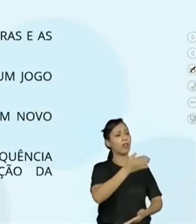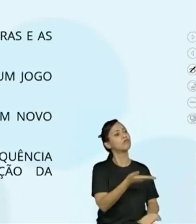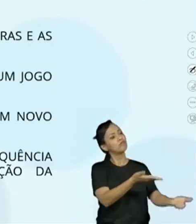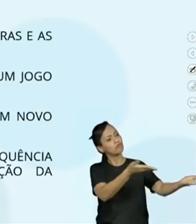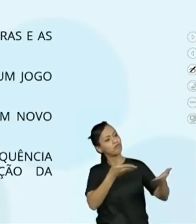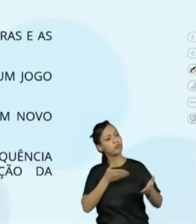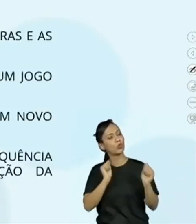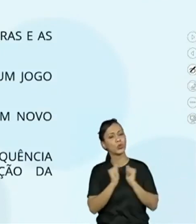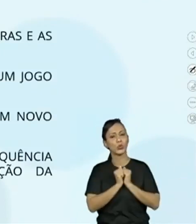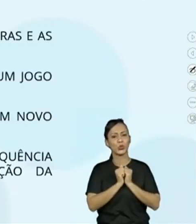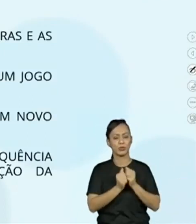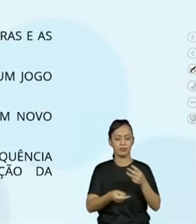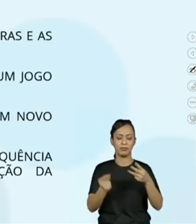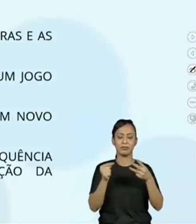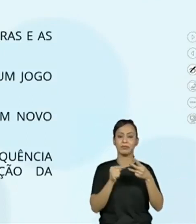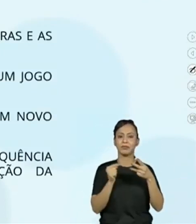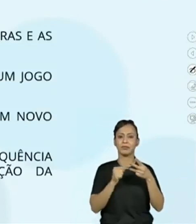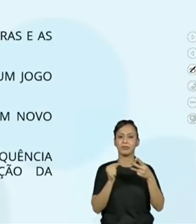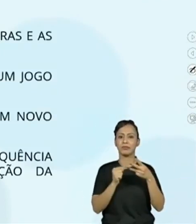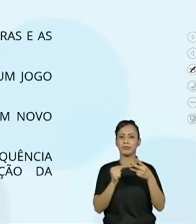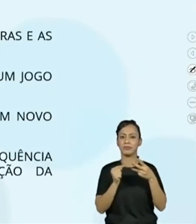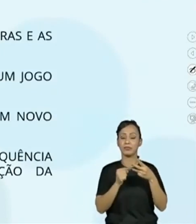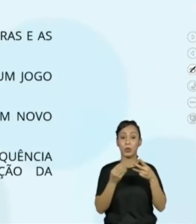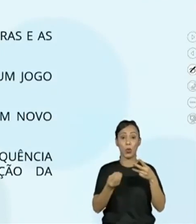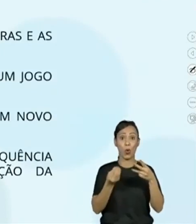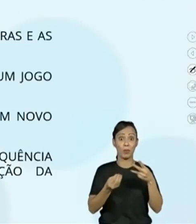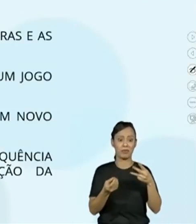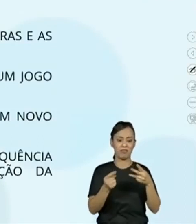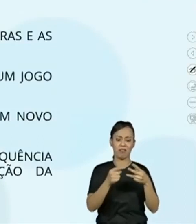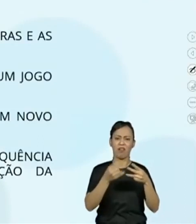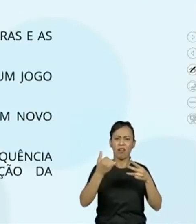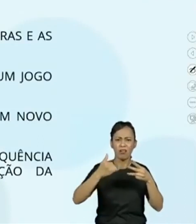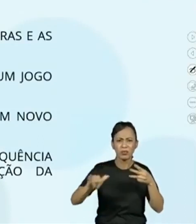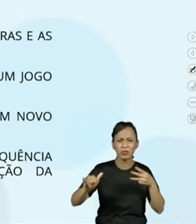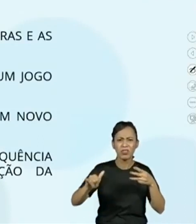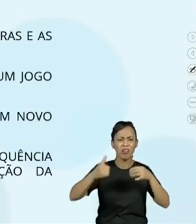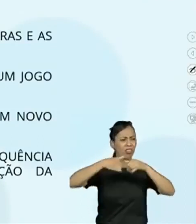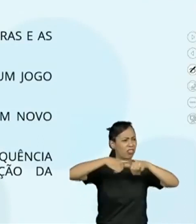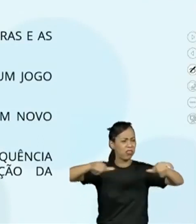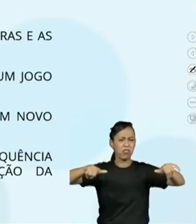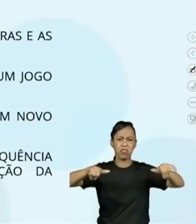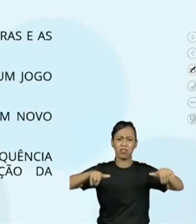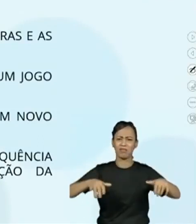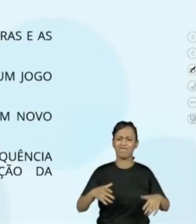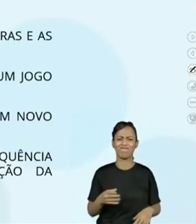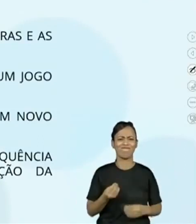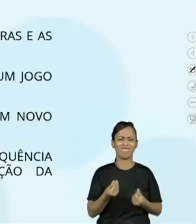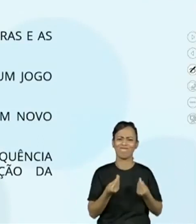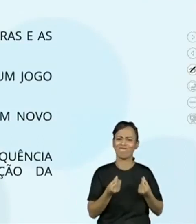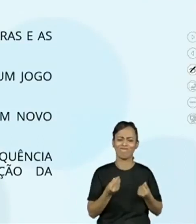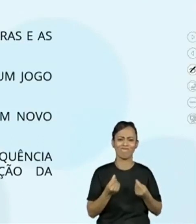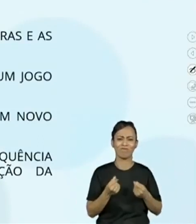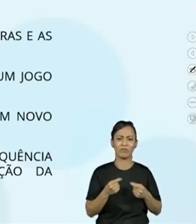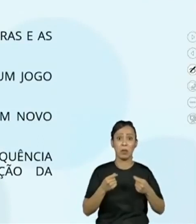convite. Anunciar, gente usa? Ah, e aí tem vários textos publicitários. Anúncios,